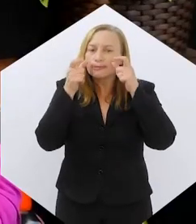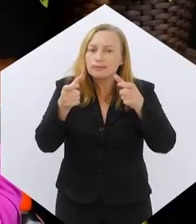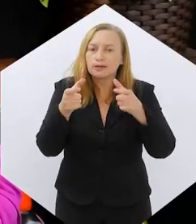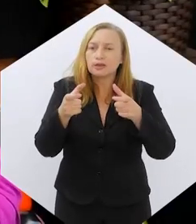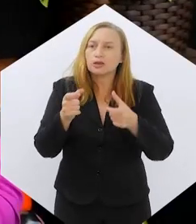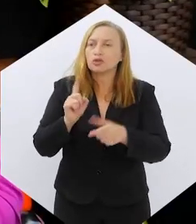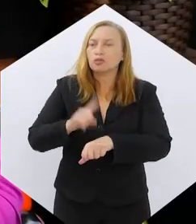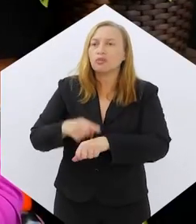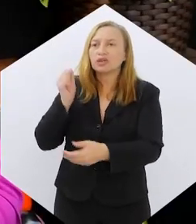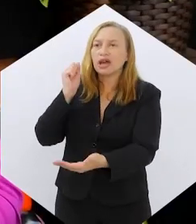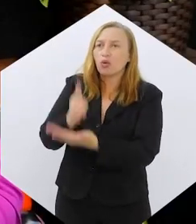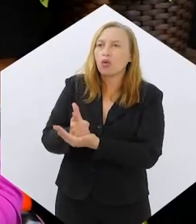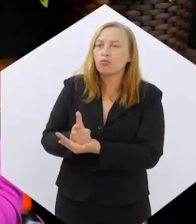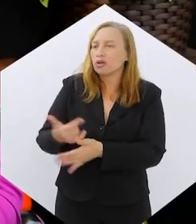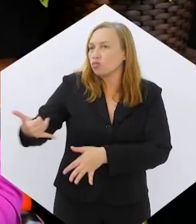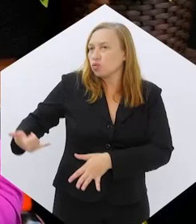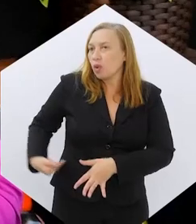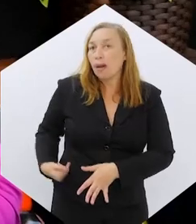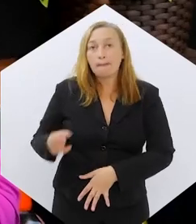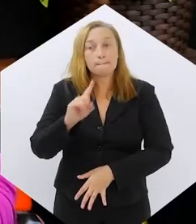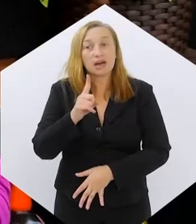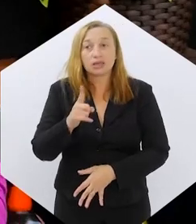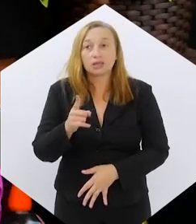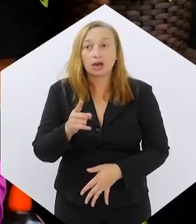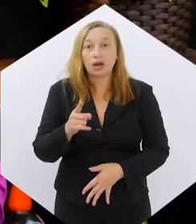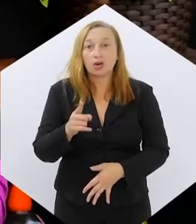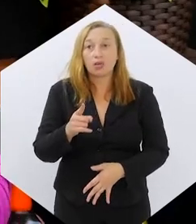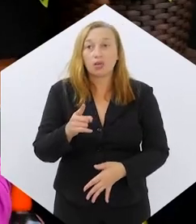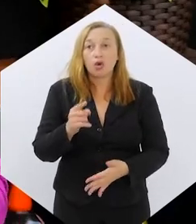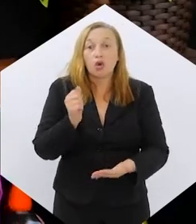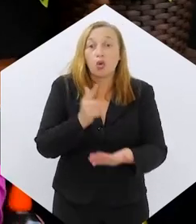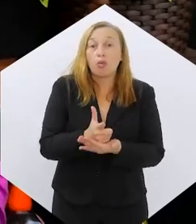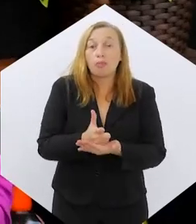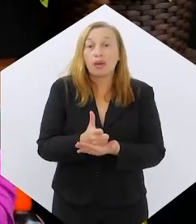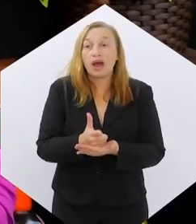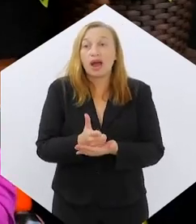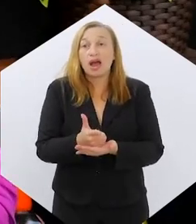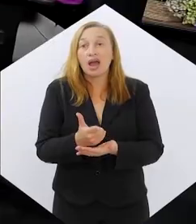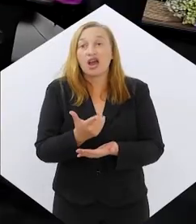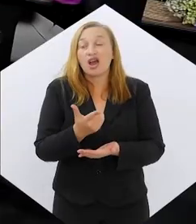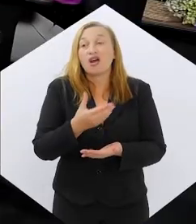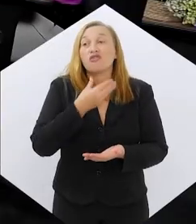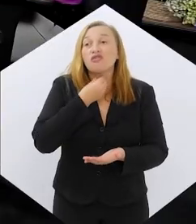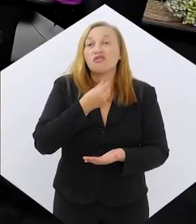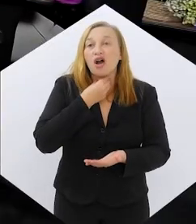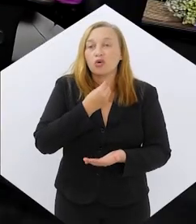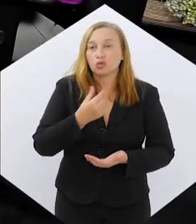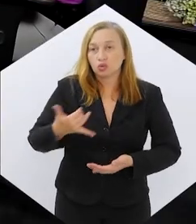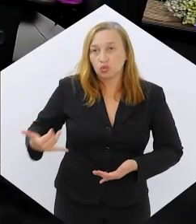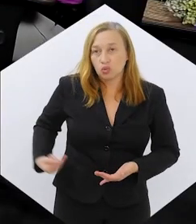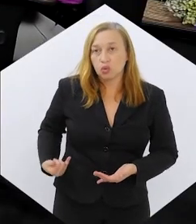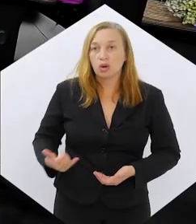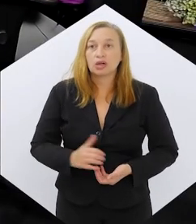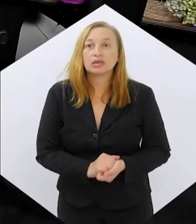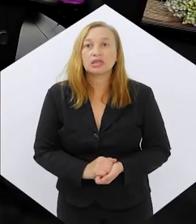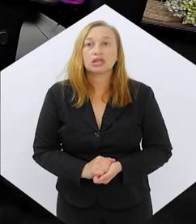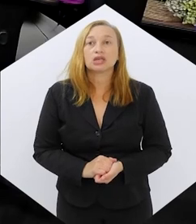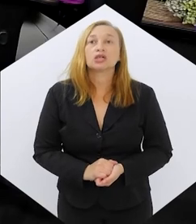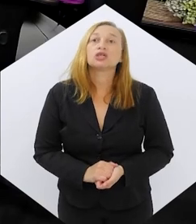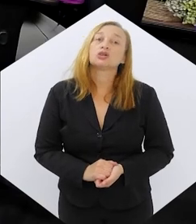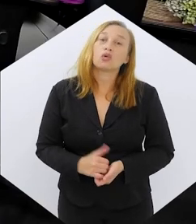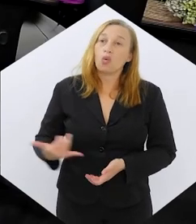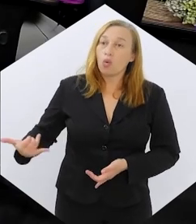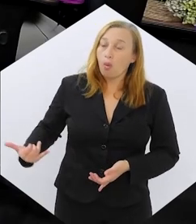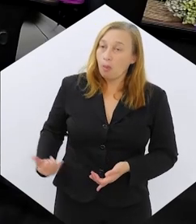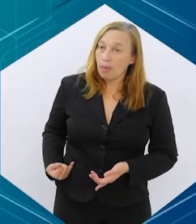atentar na hora da compra desse medicamento para não cair aí nessas falsificações? Então, e comprar nas